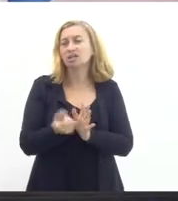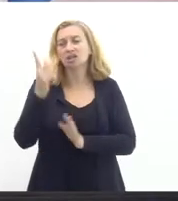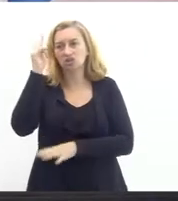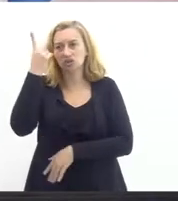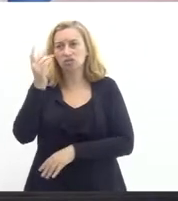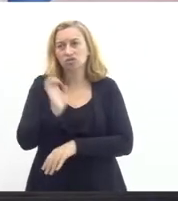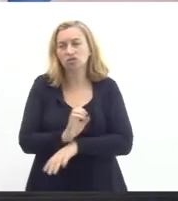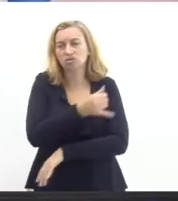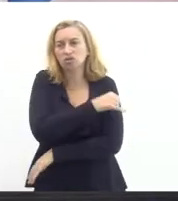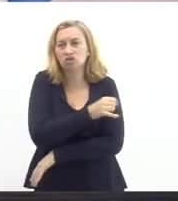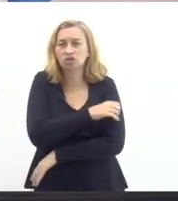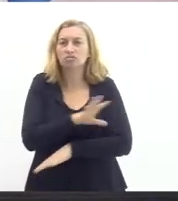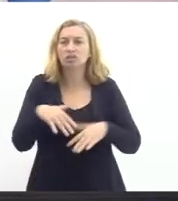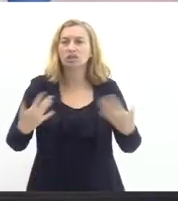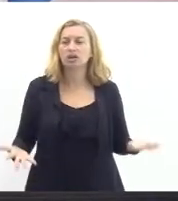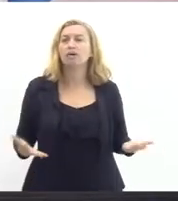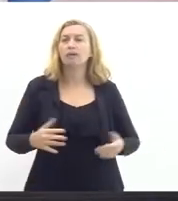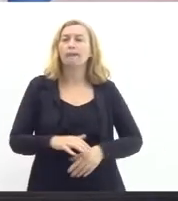Rio de Janeiro então